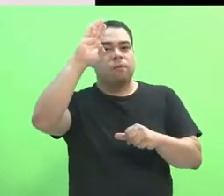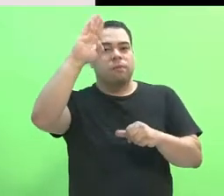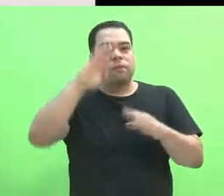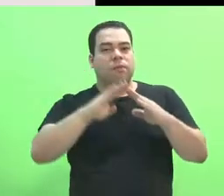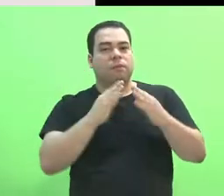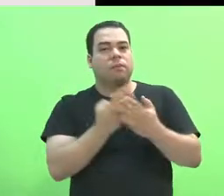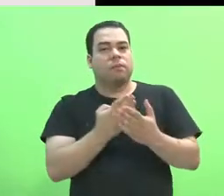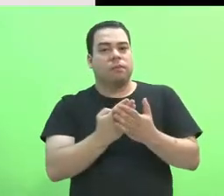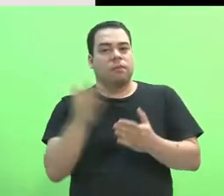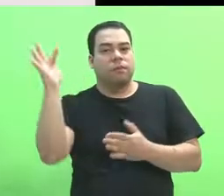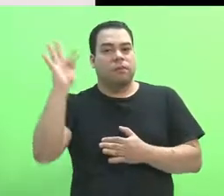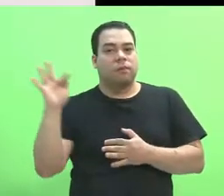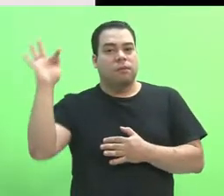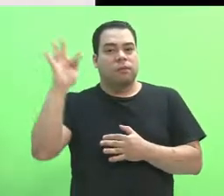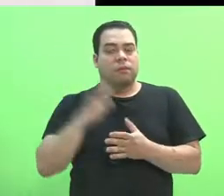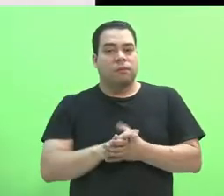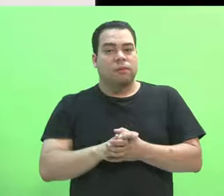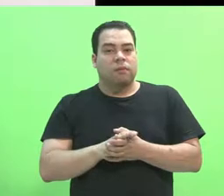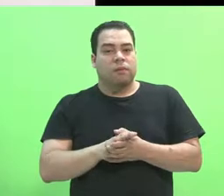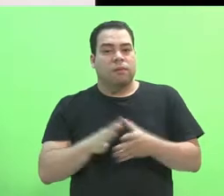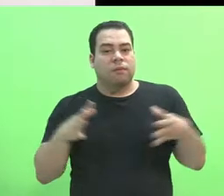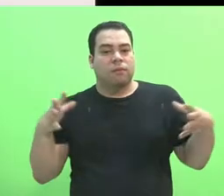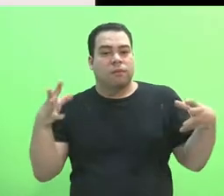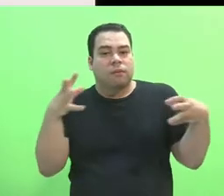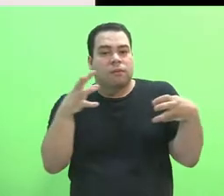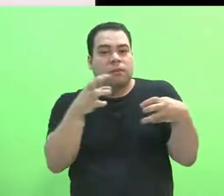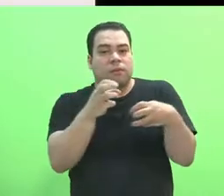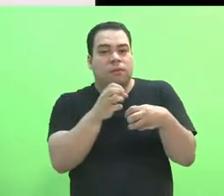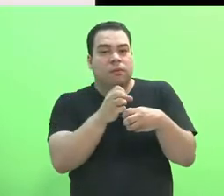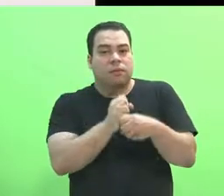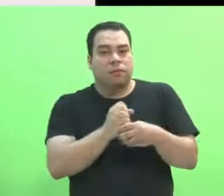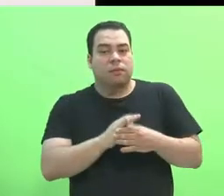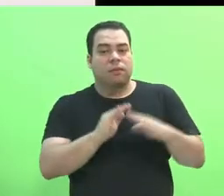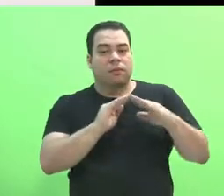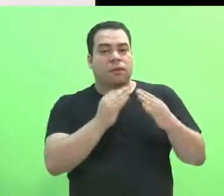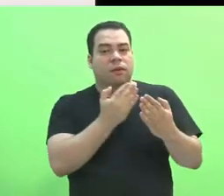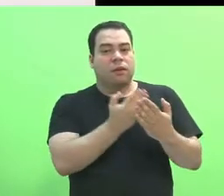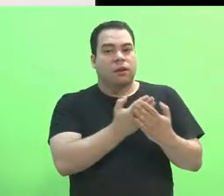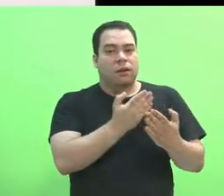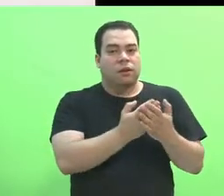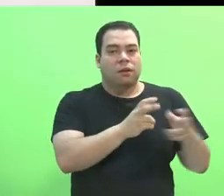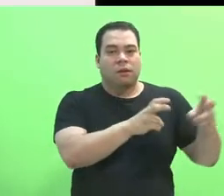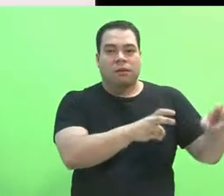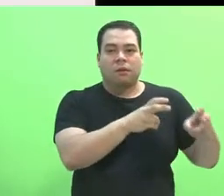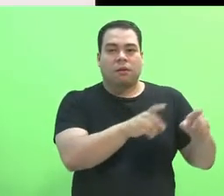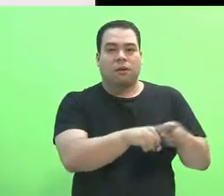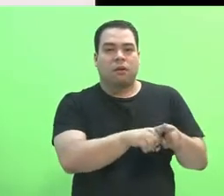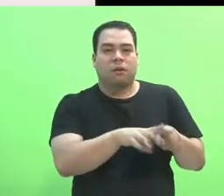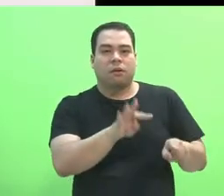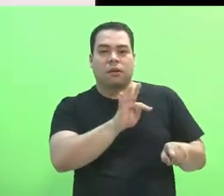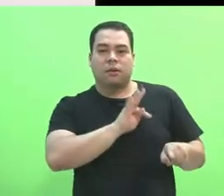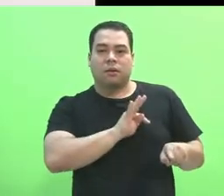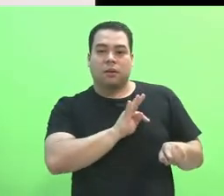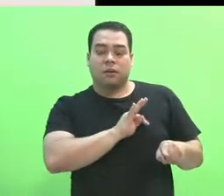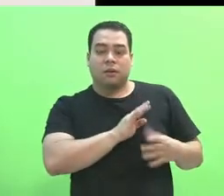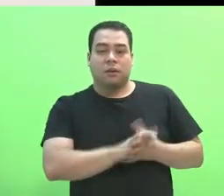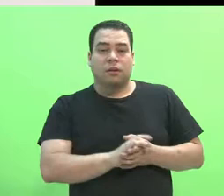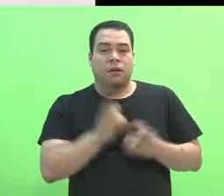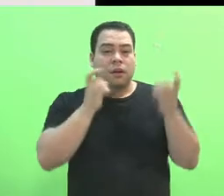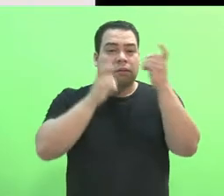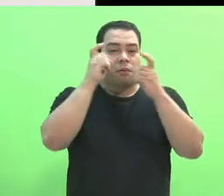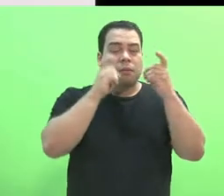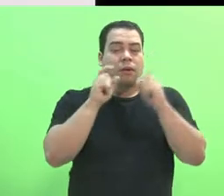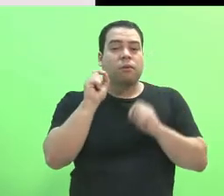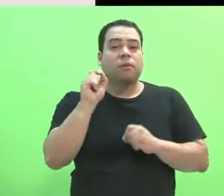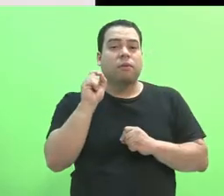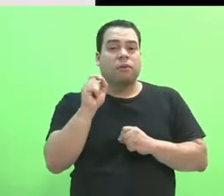tecnológico. Eles absorveram as atividades das escolas agrotécnicas federais e se preocuparam em preparar o